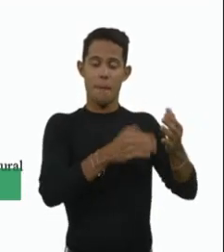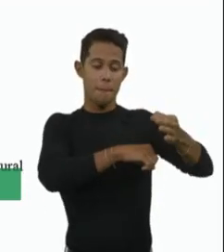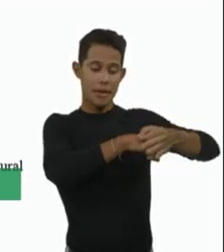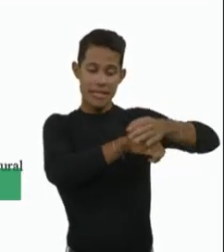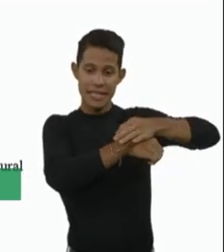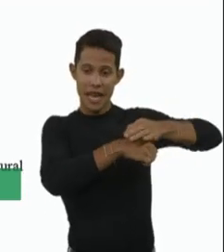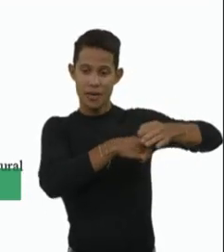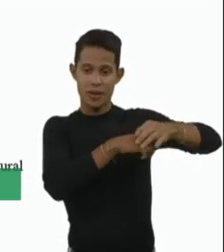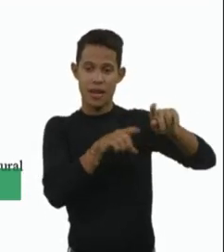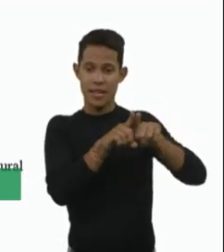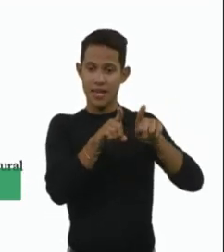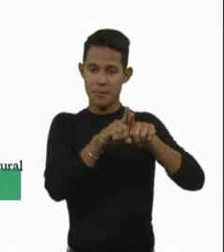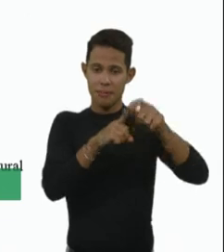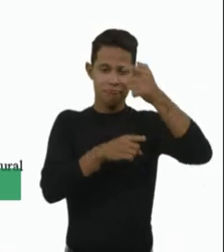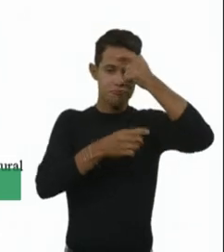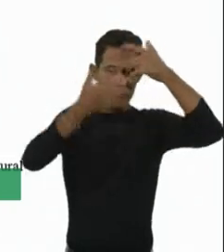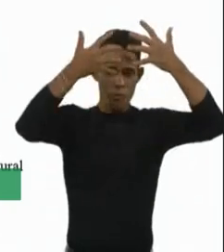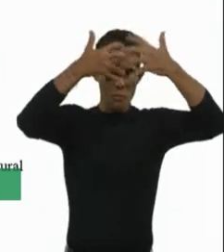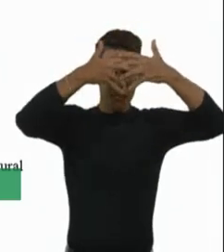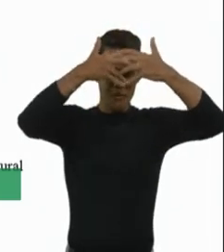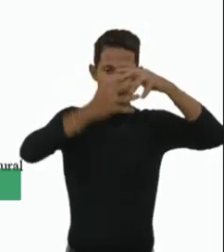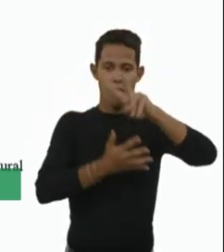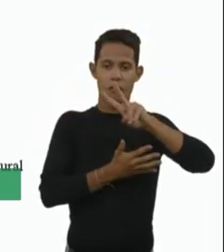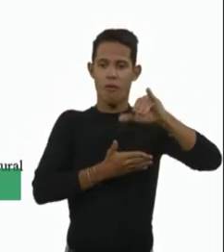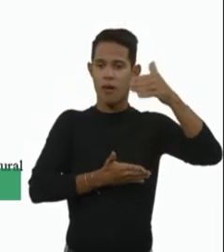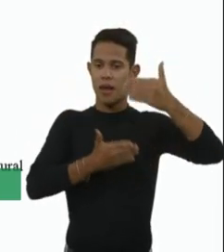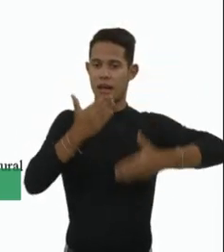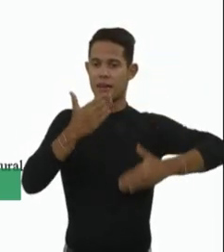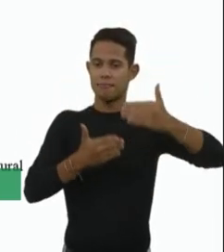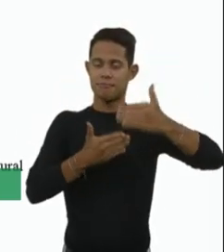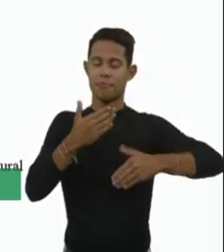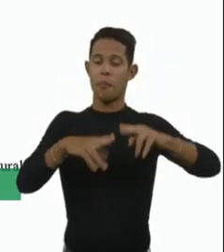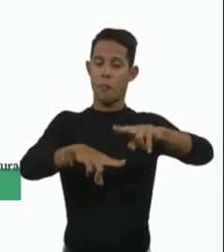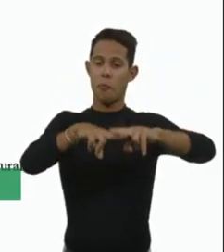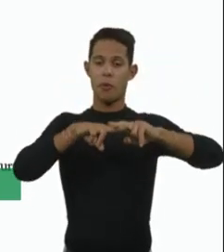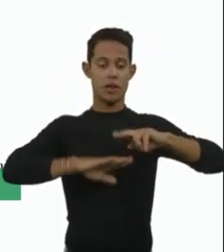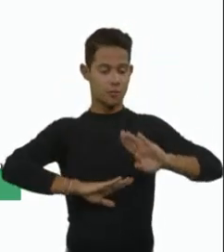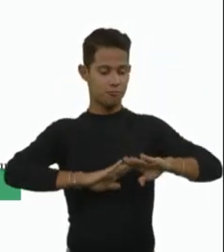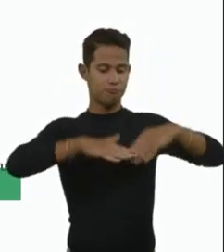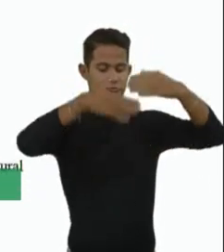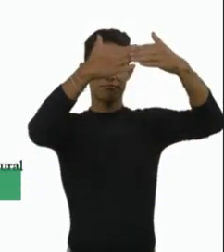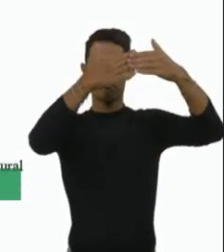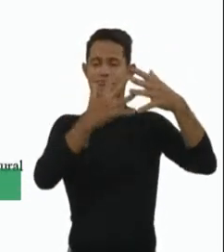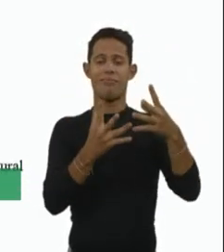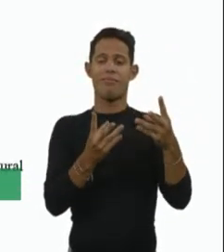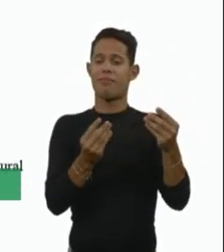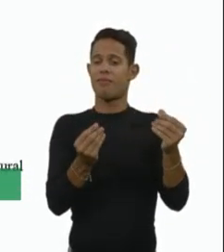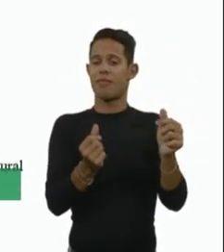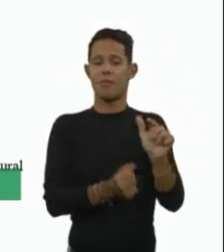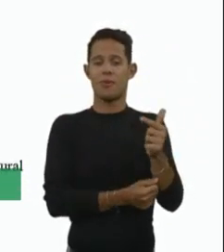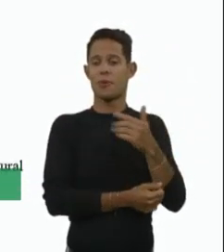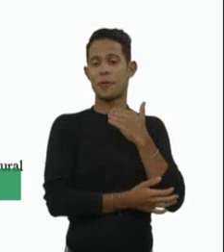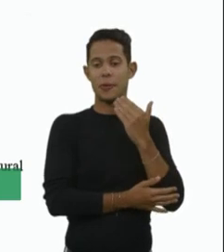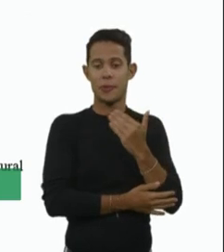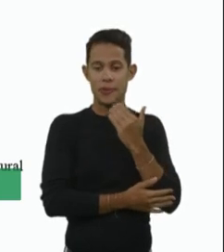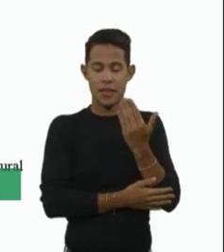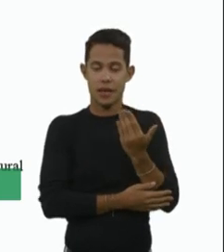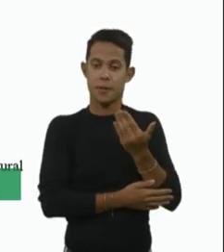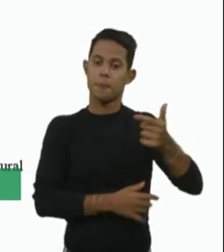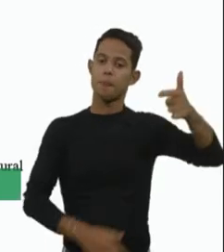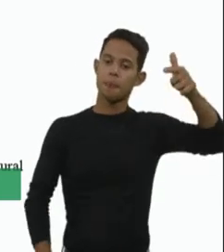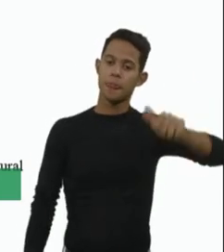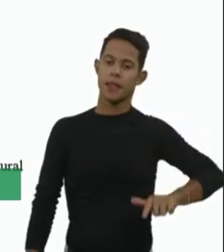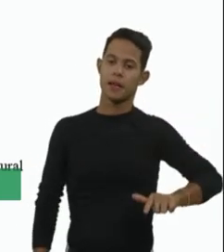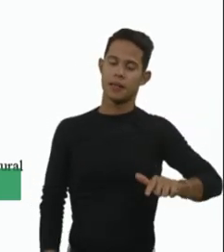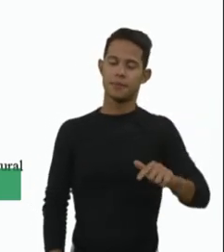neurônios viáveis eu vou ter e menor vai ser resposta, uma coisa muito simples da gente entender. E uma coisa que eu acho que é,